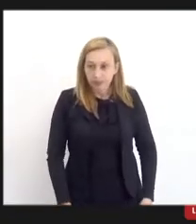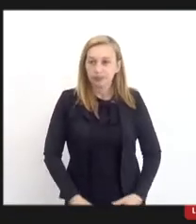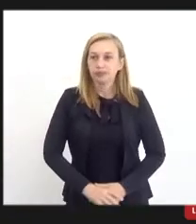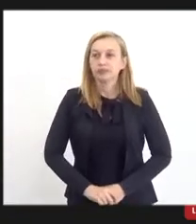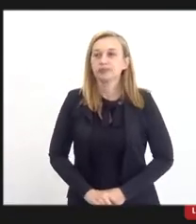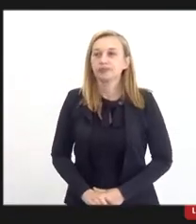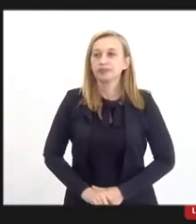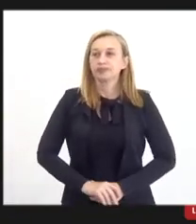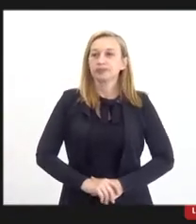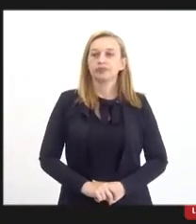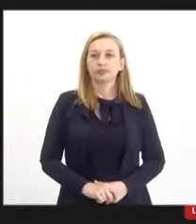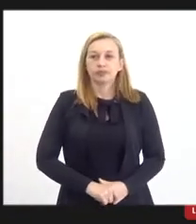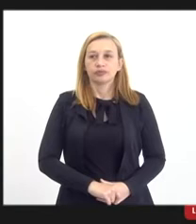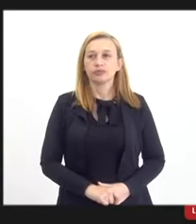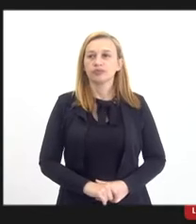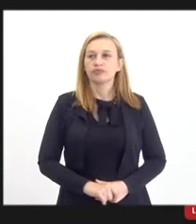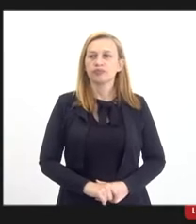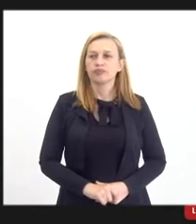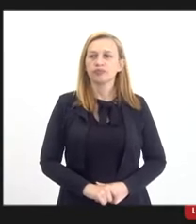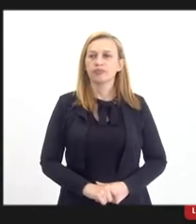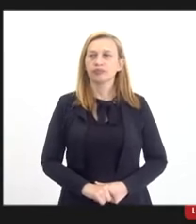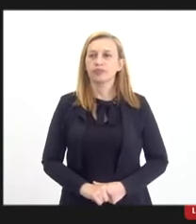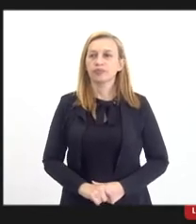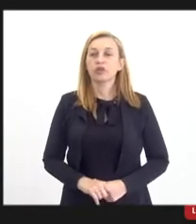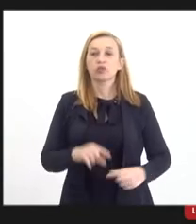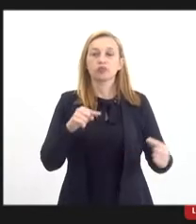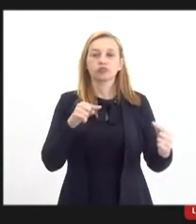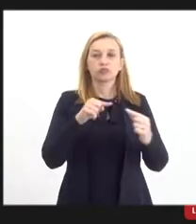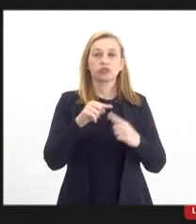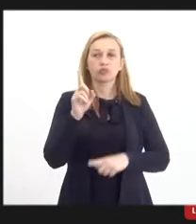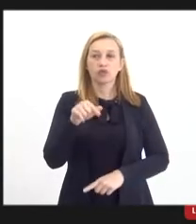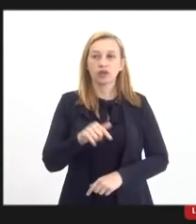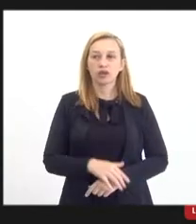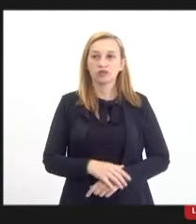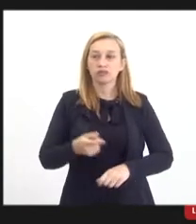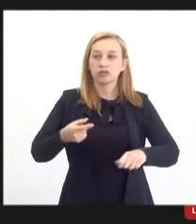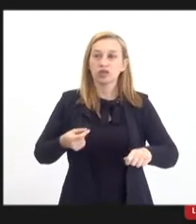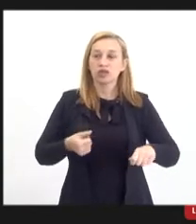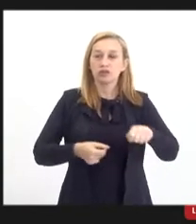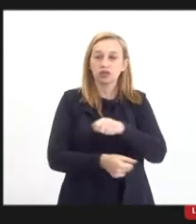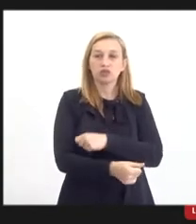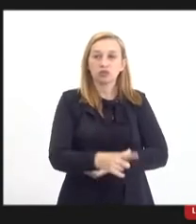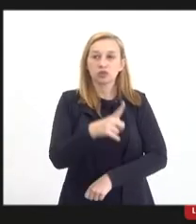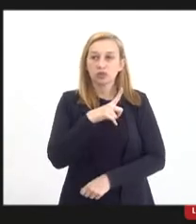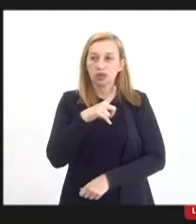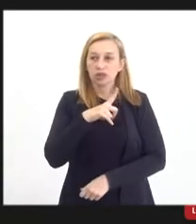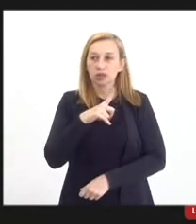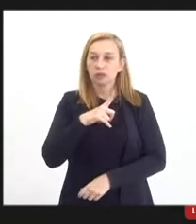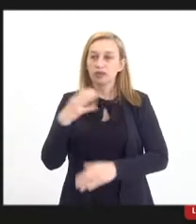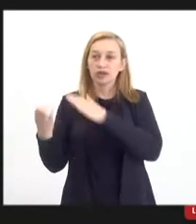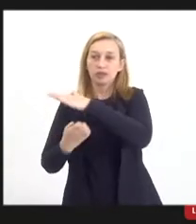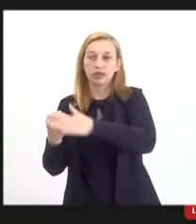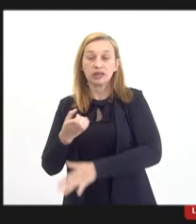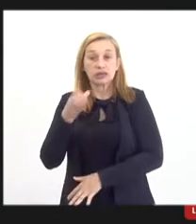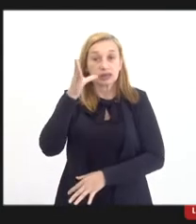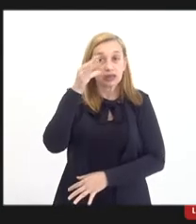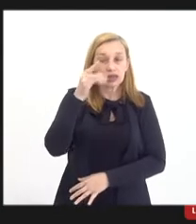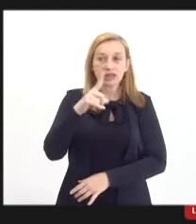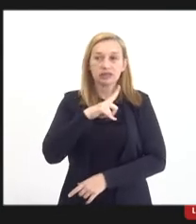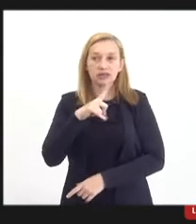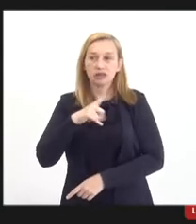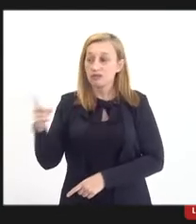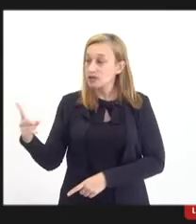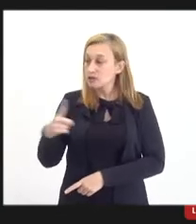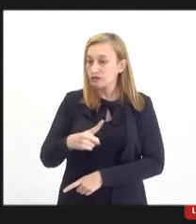melhor ainda. E o objetivo justamente é esse, é trazer investimento para que empresas tenham interesse em